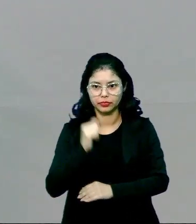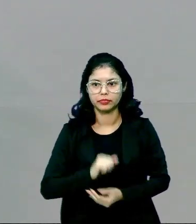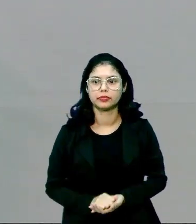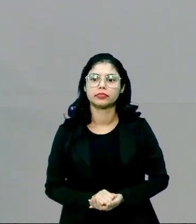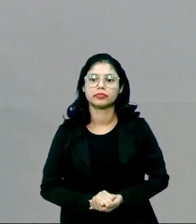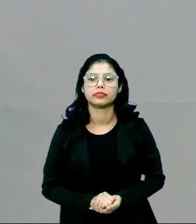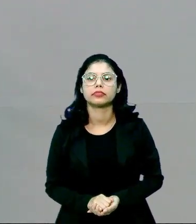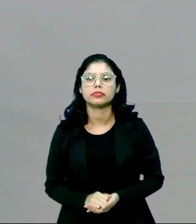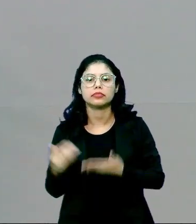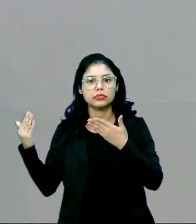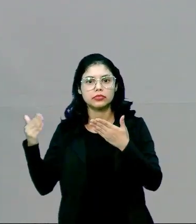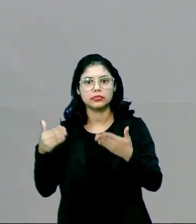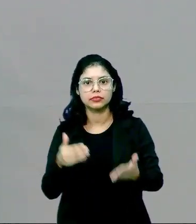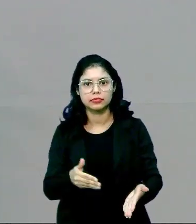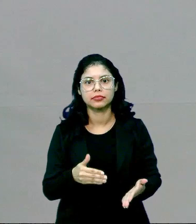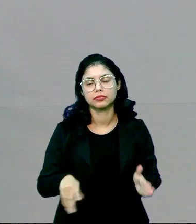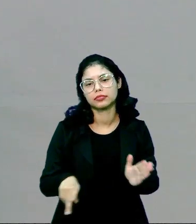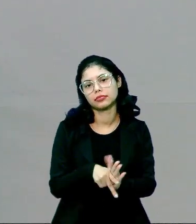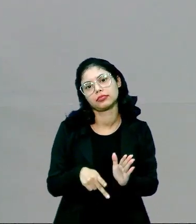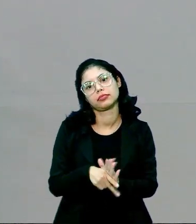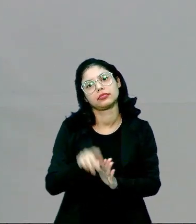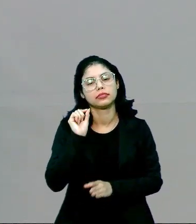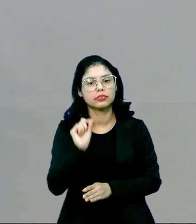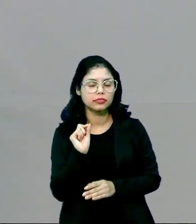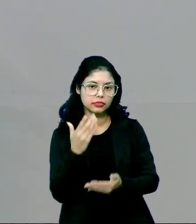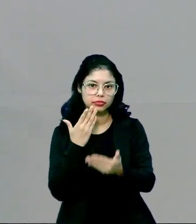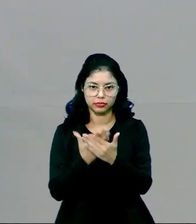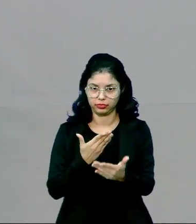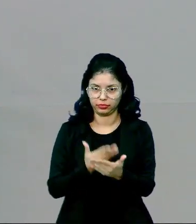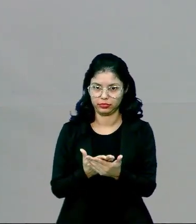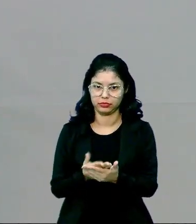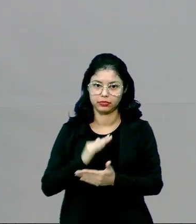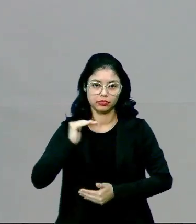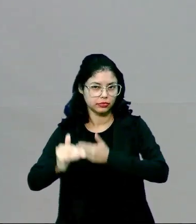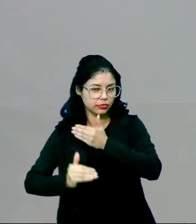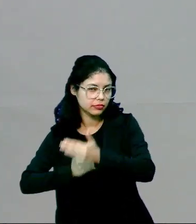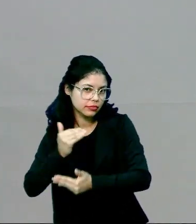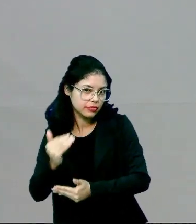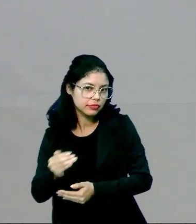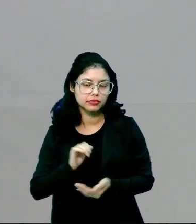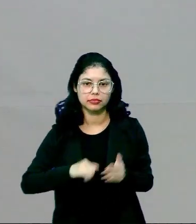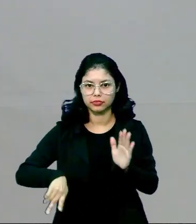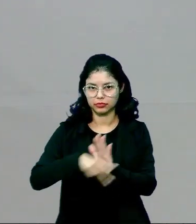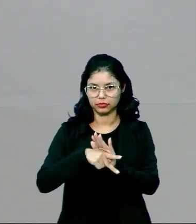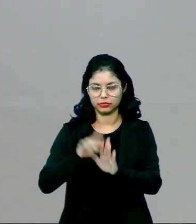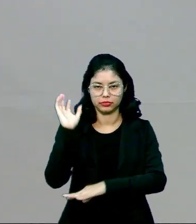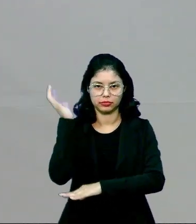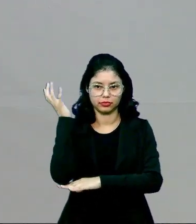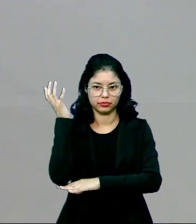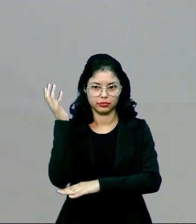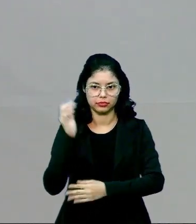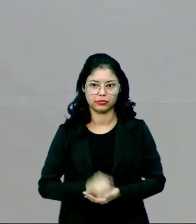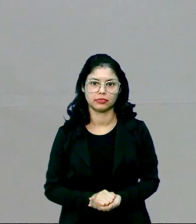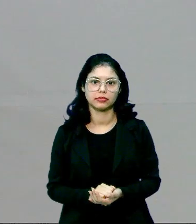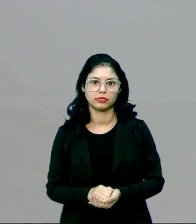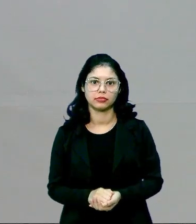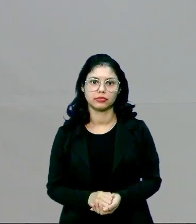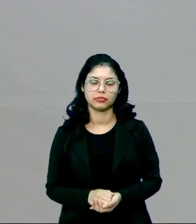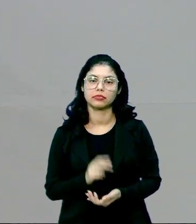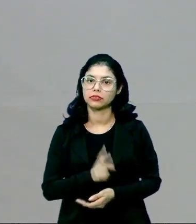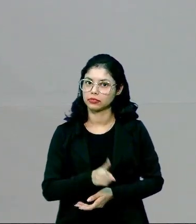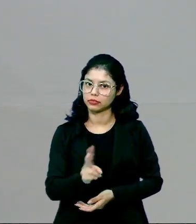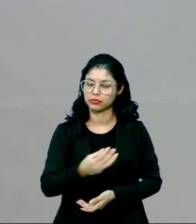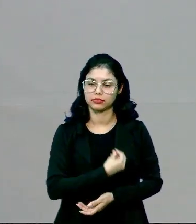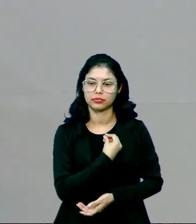tá certo? O objetivo dele, perdão, é estudar os processos vitais das plantas, para ela manter-se